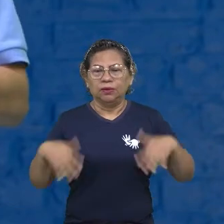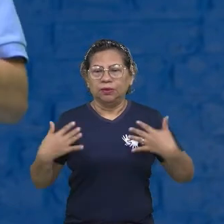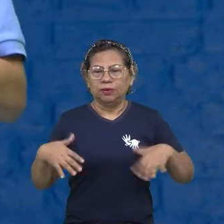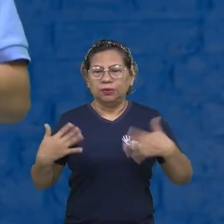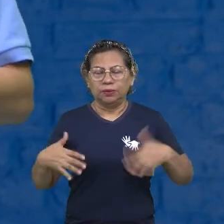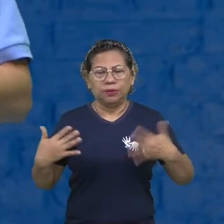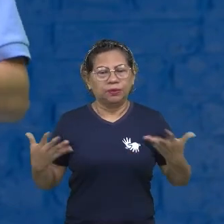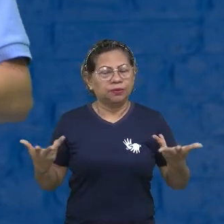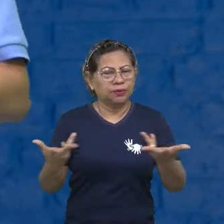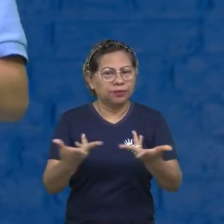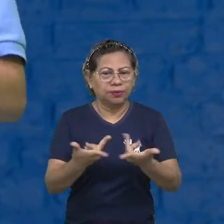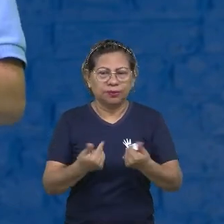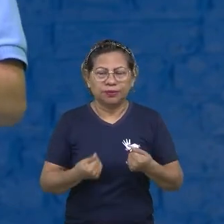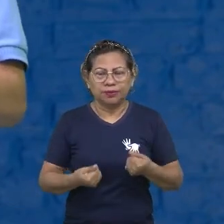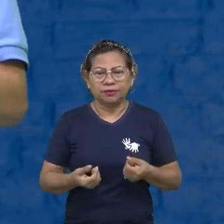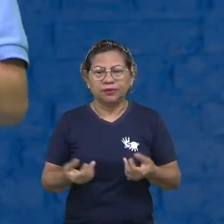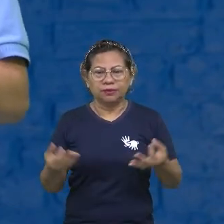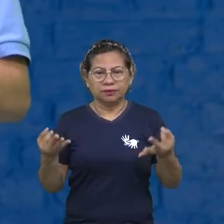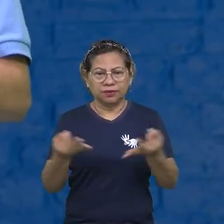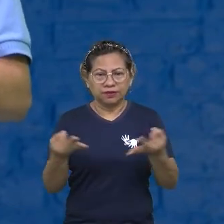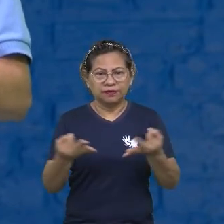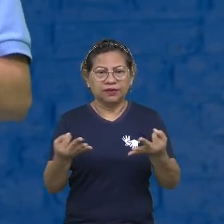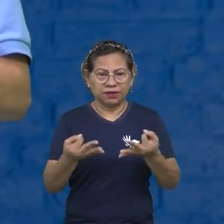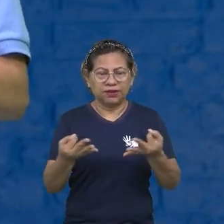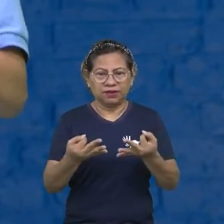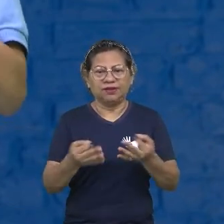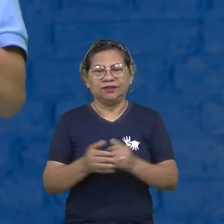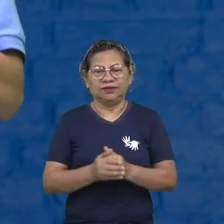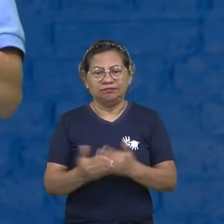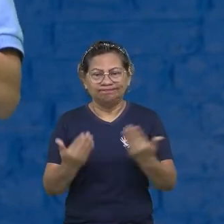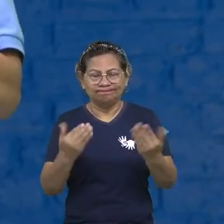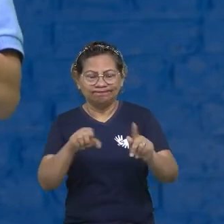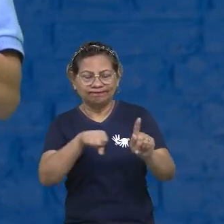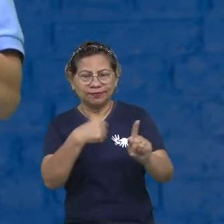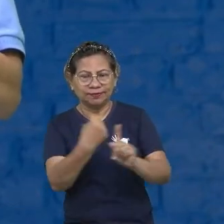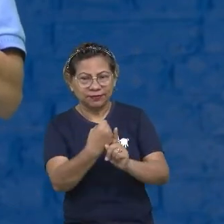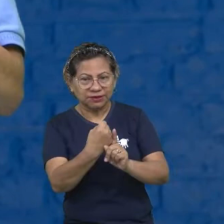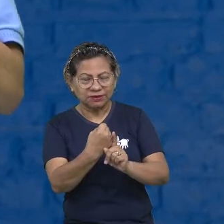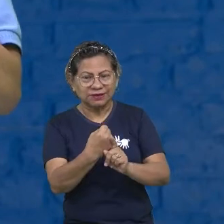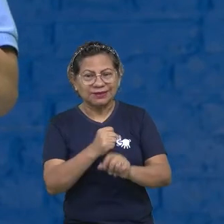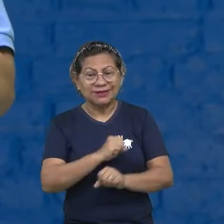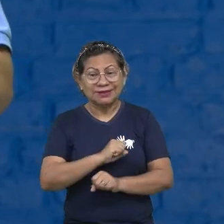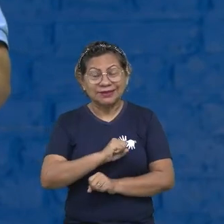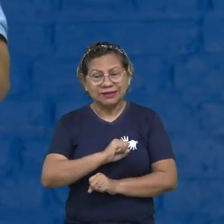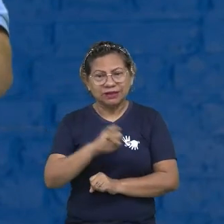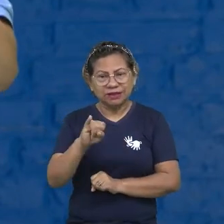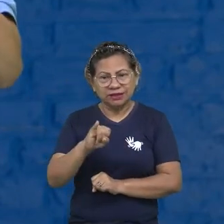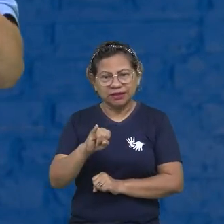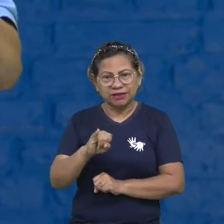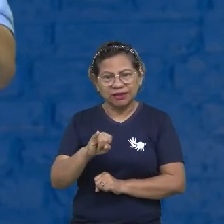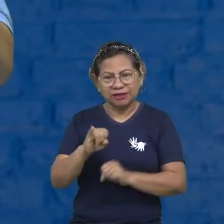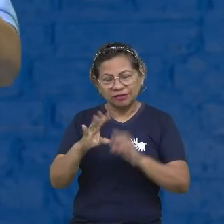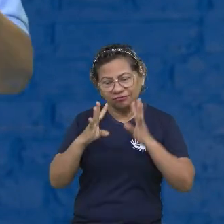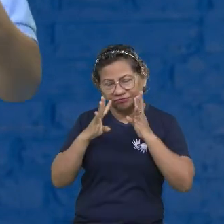coisa bonita. Isso aqui mesmo, o psicossocial. Se nós prestarmos atenção, é assim, clareia o